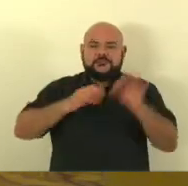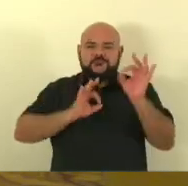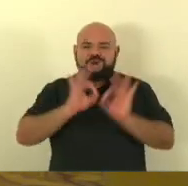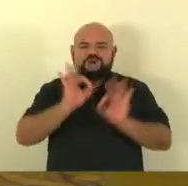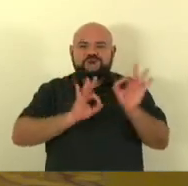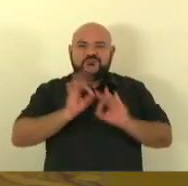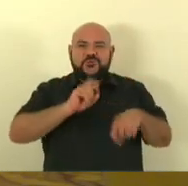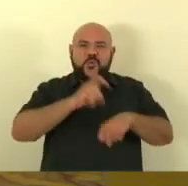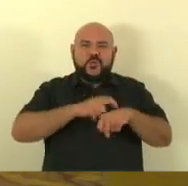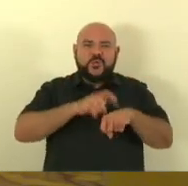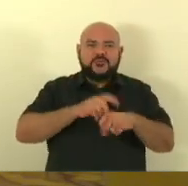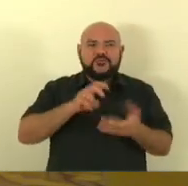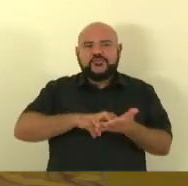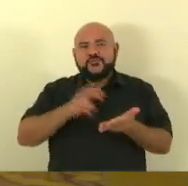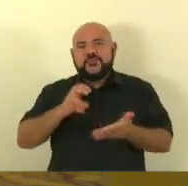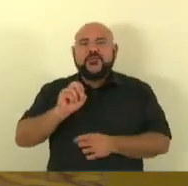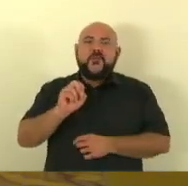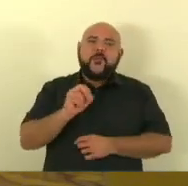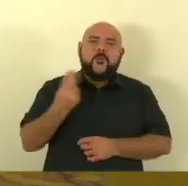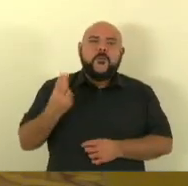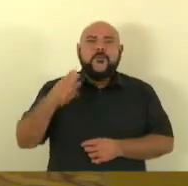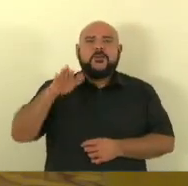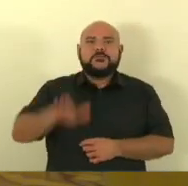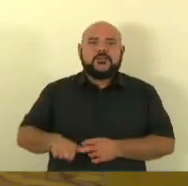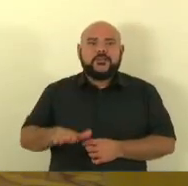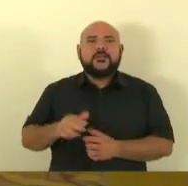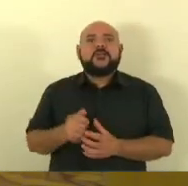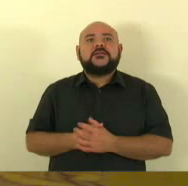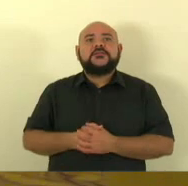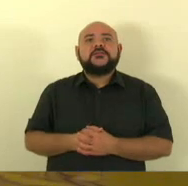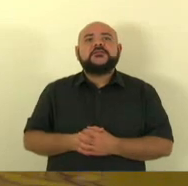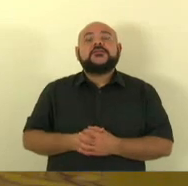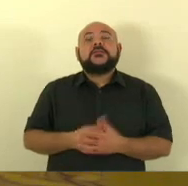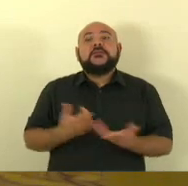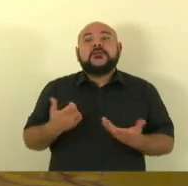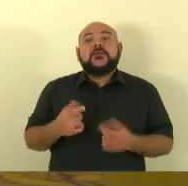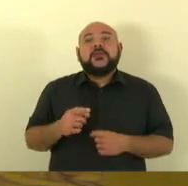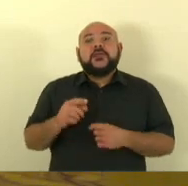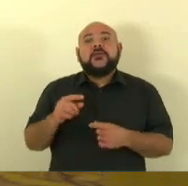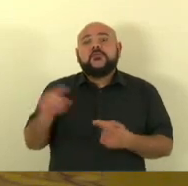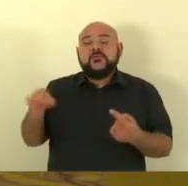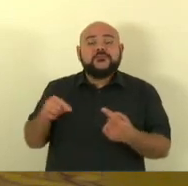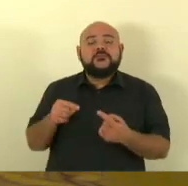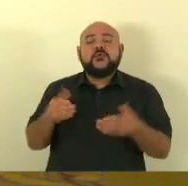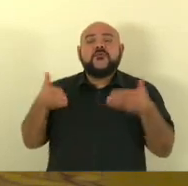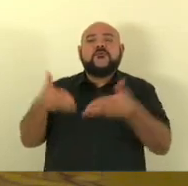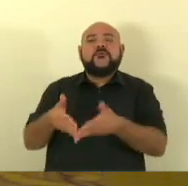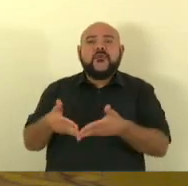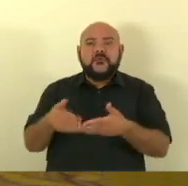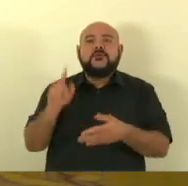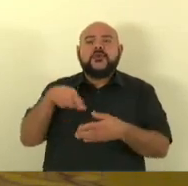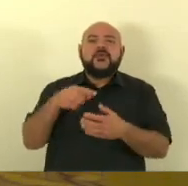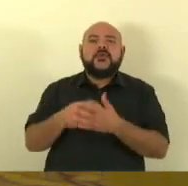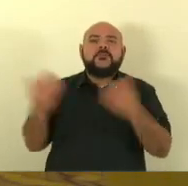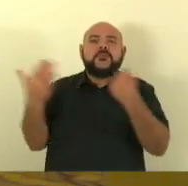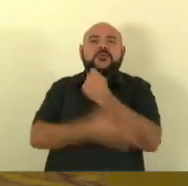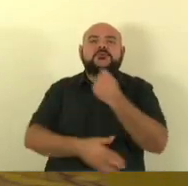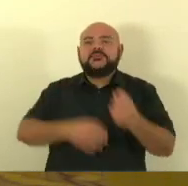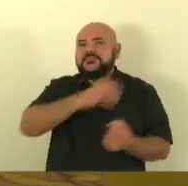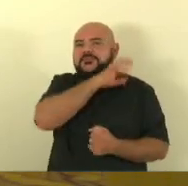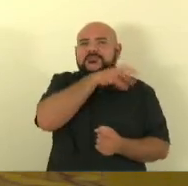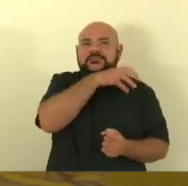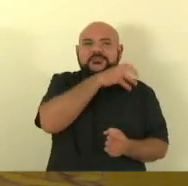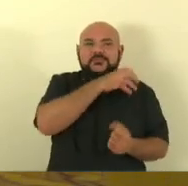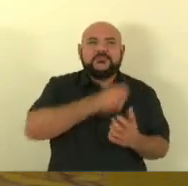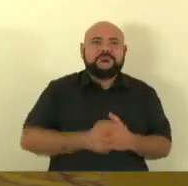atendendo pessoalmente a proteção animal através da comissão que se soma